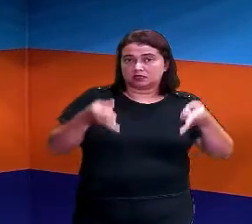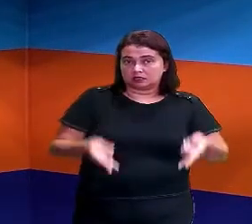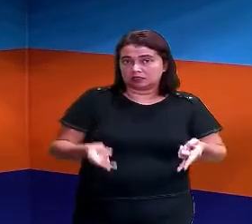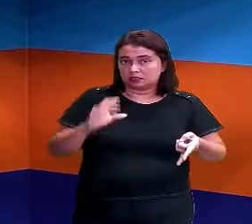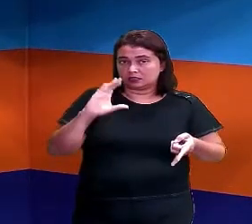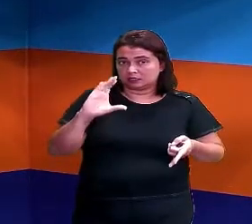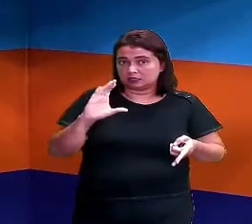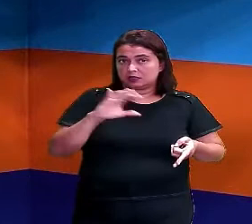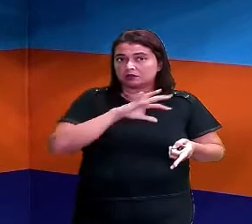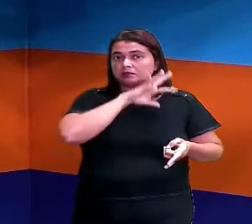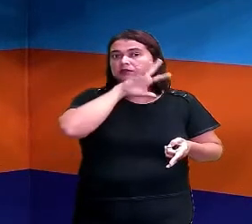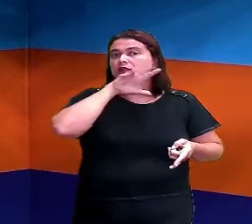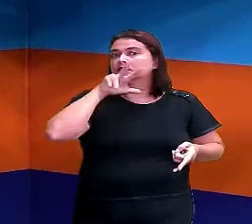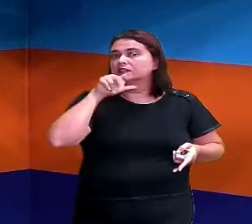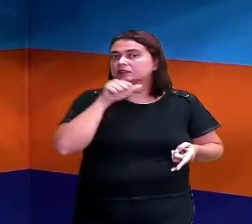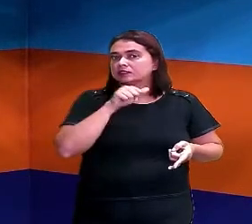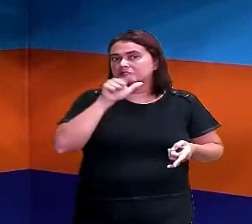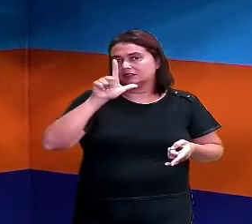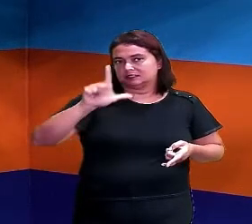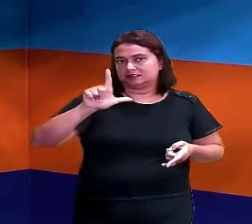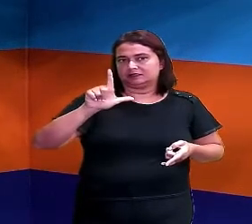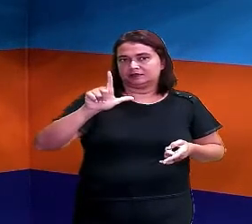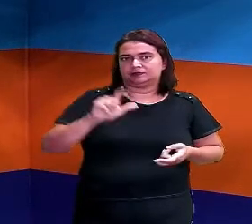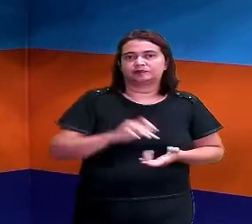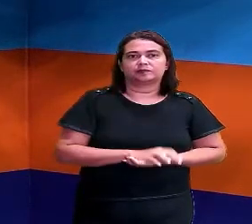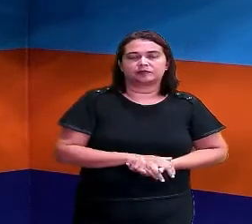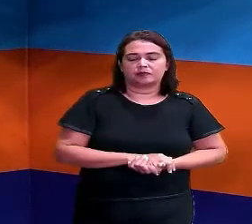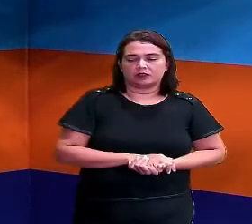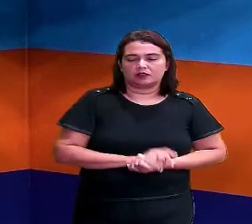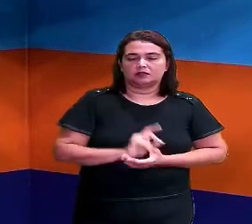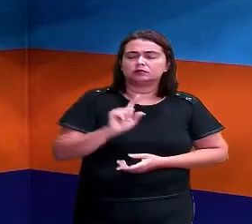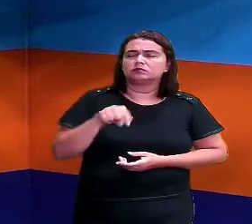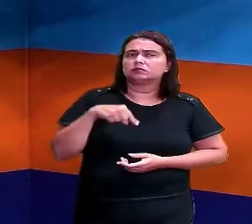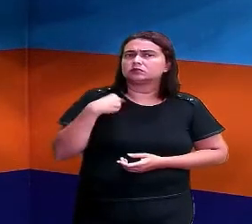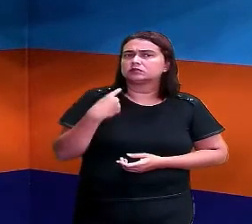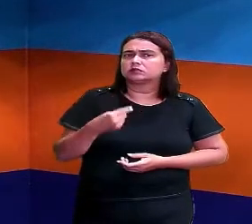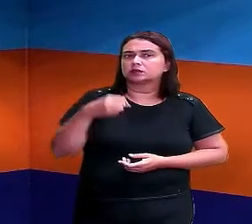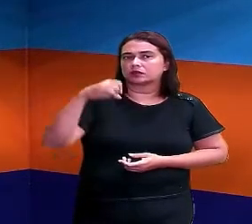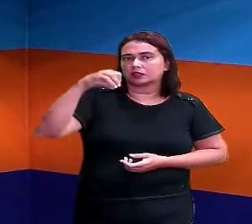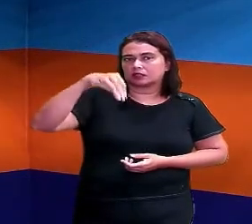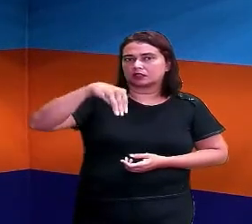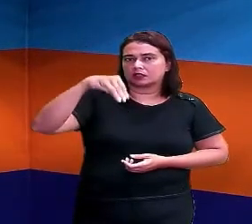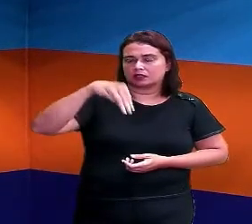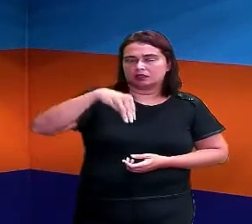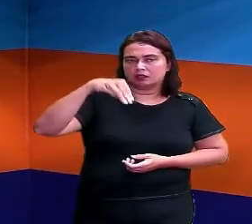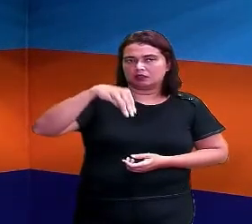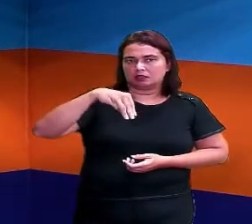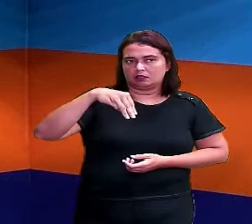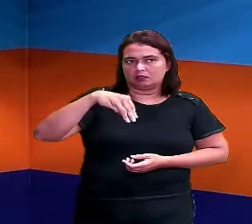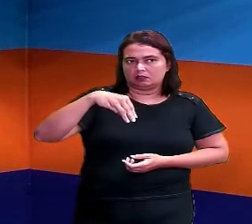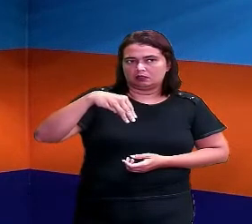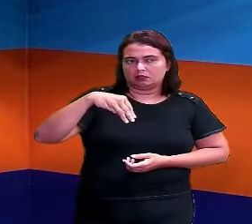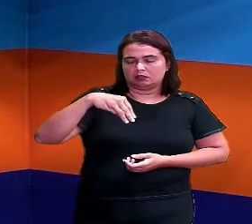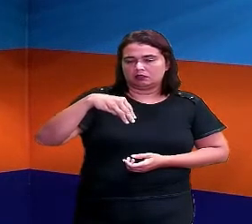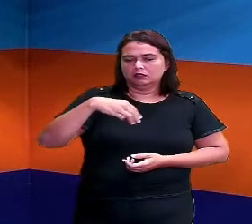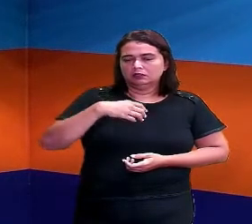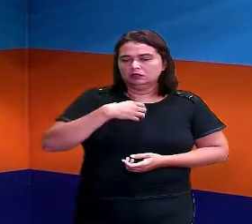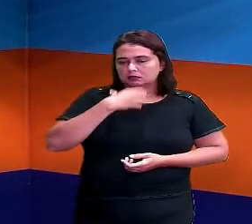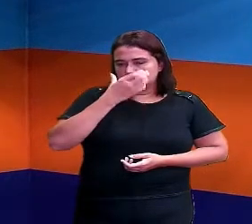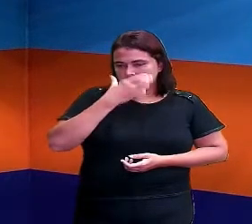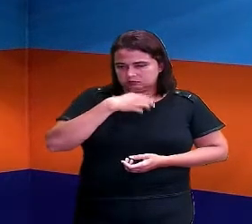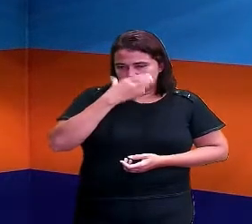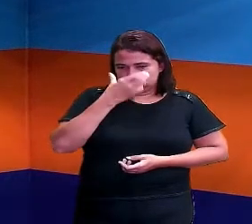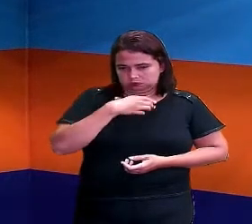e leão. L de leão. A próxima vai ser a letrinha M,